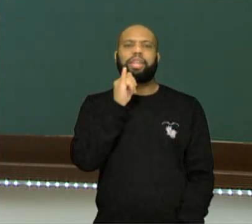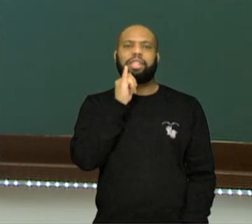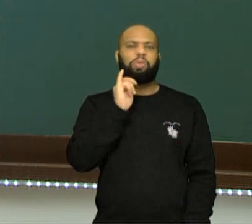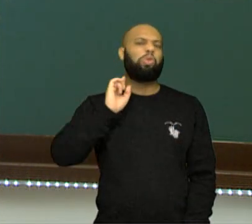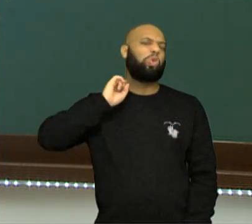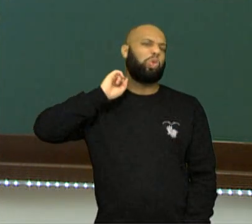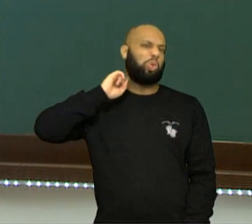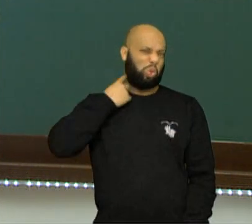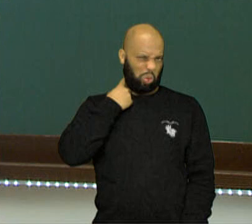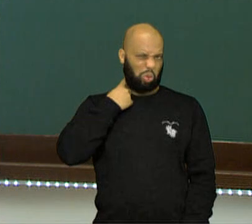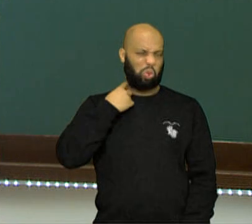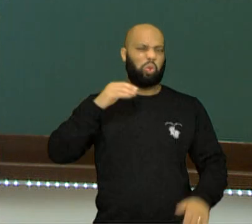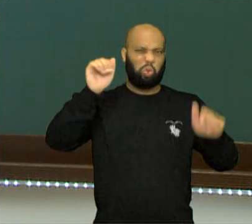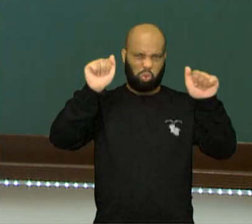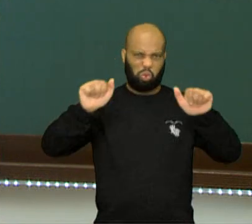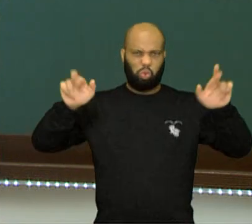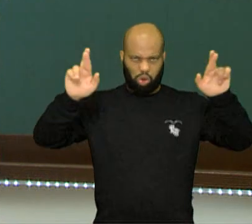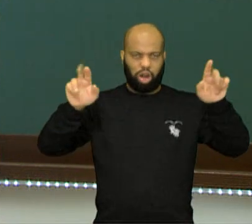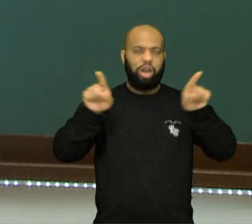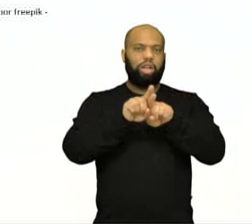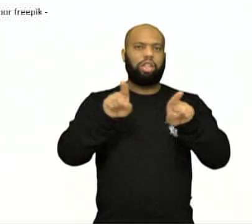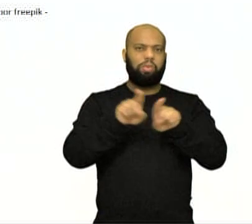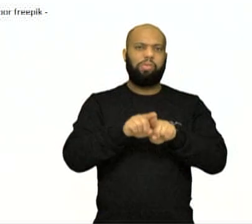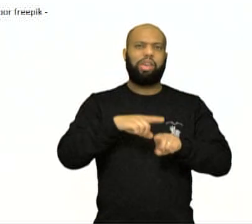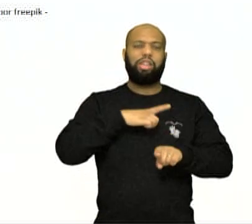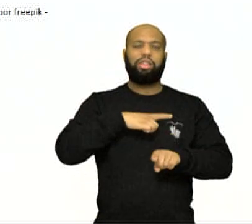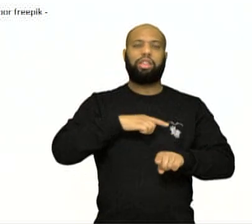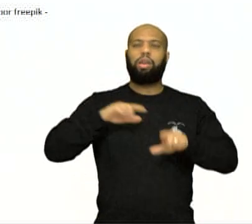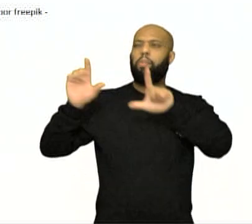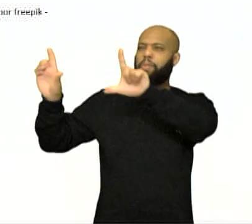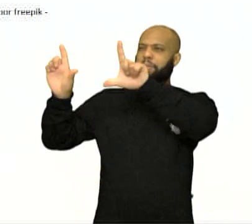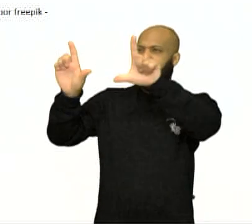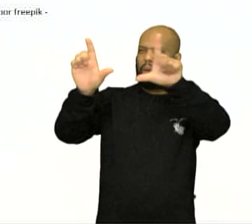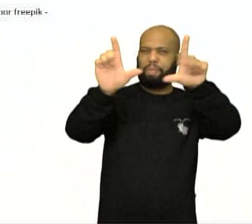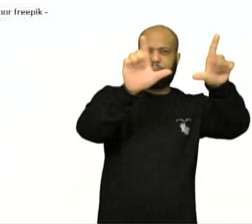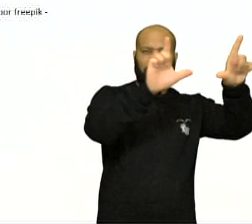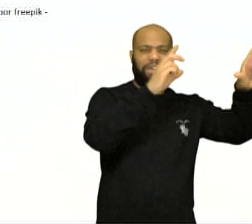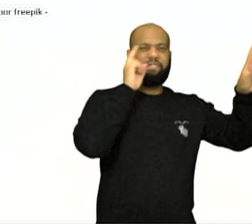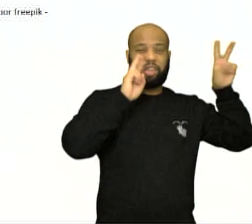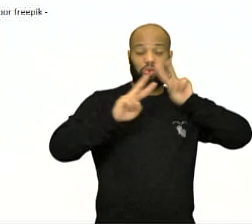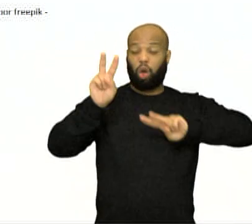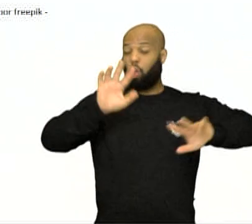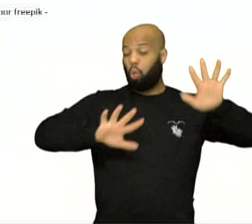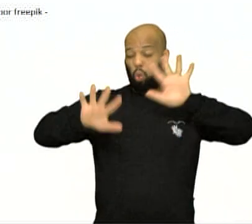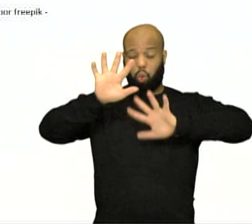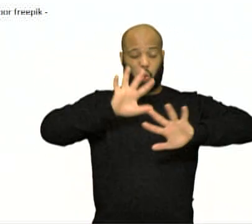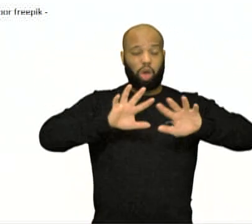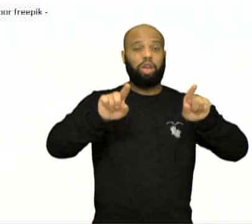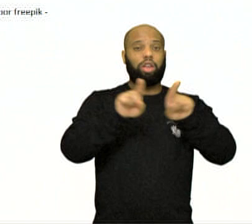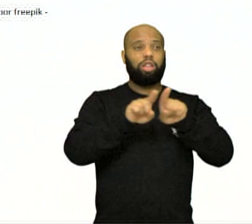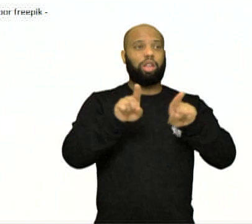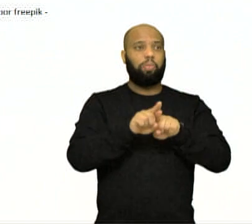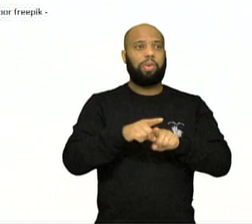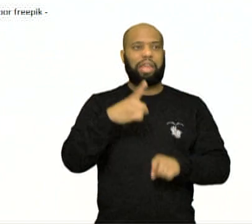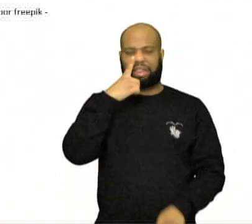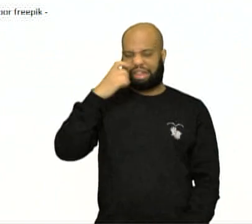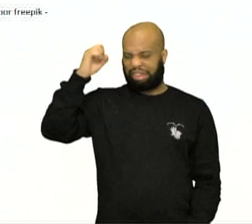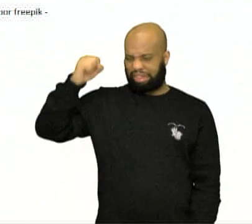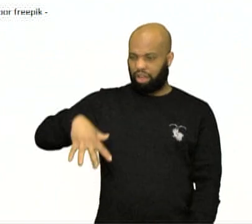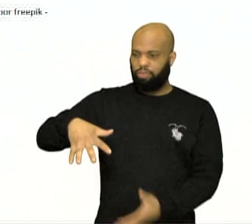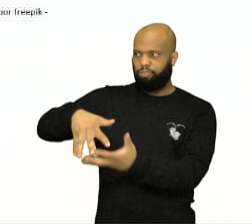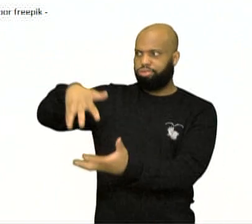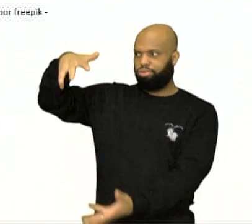atmosférica, poluição visual, produção de lixo, esgoto e enchentes.